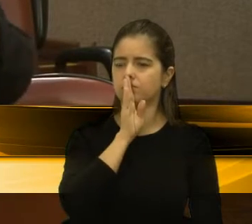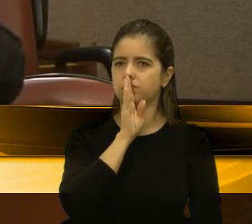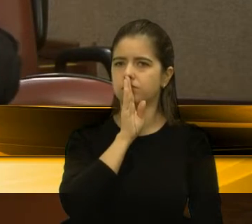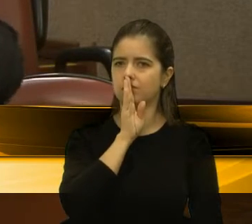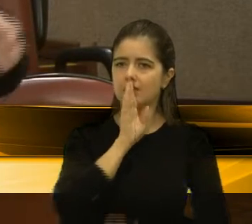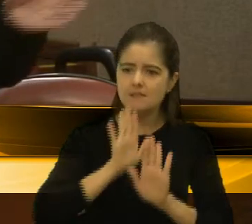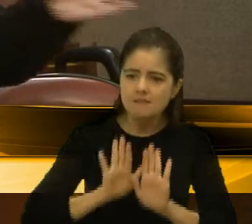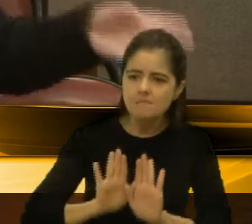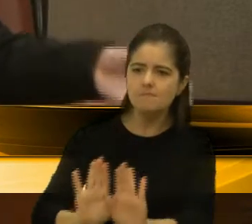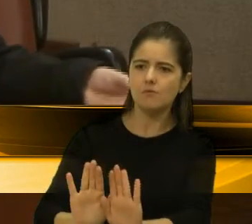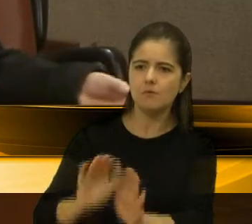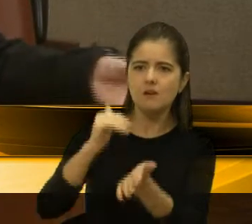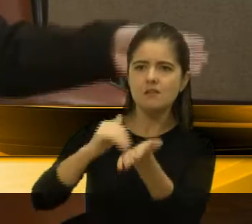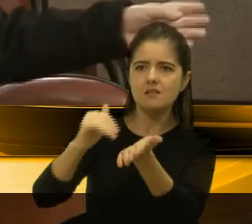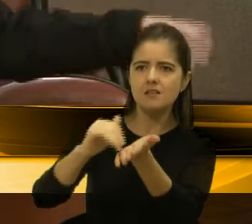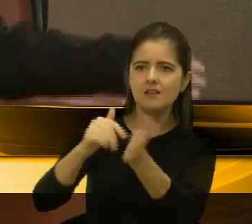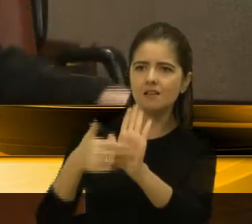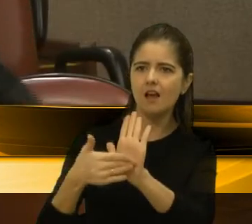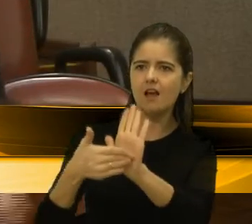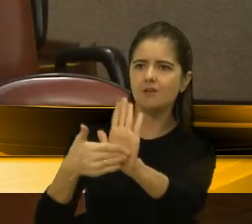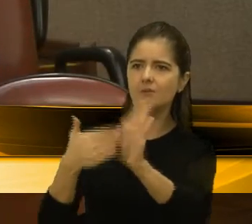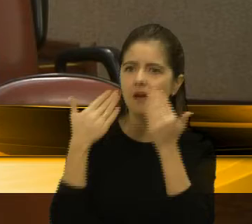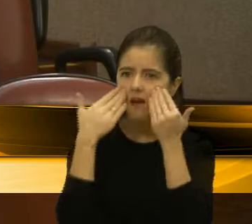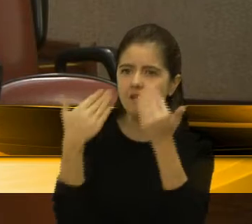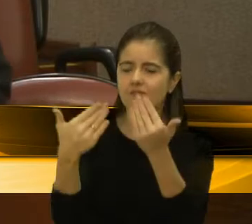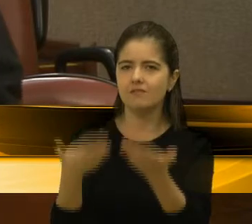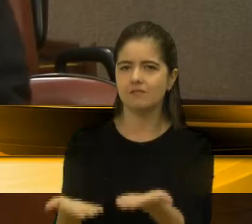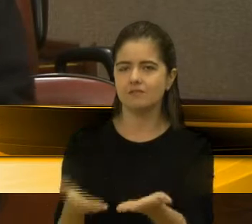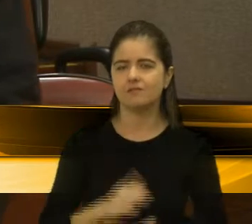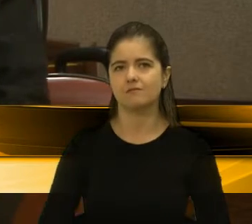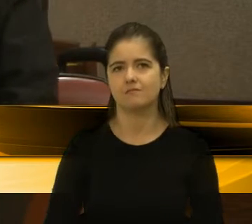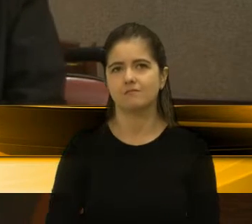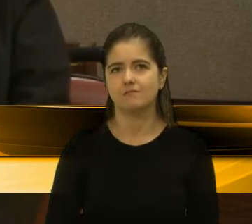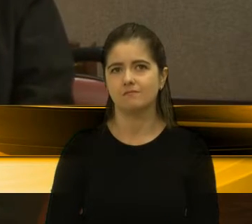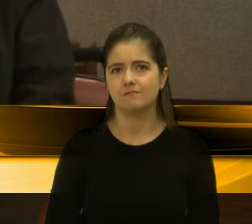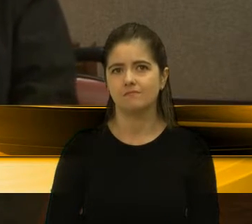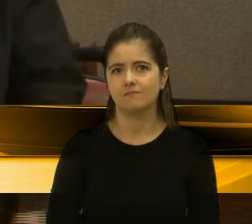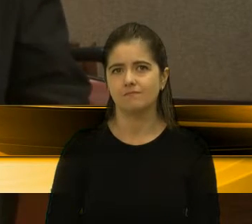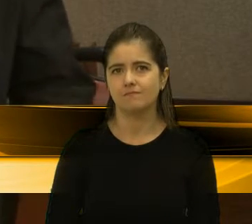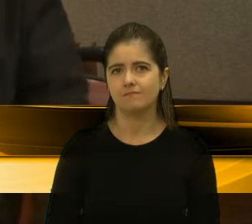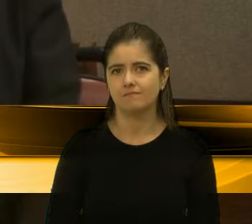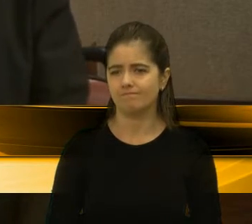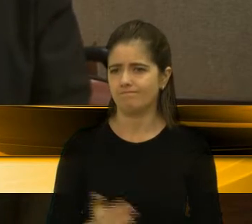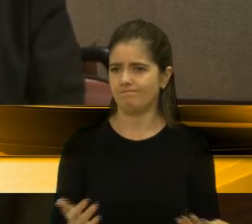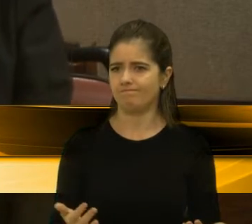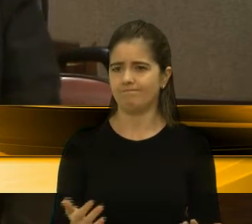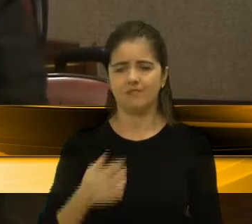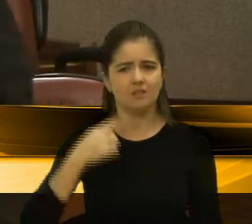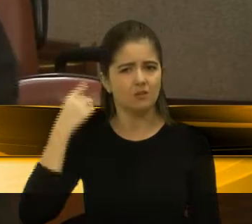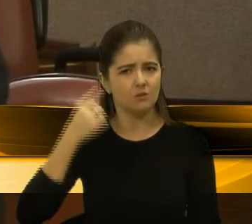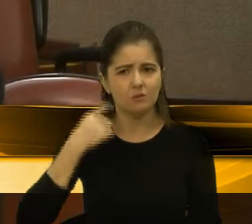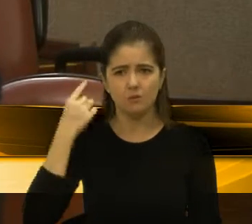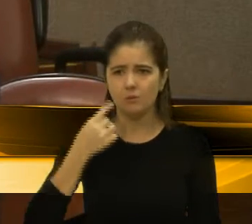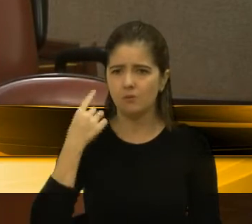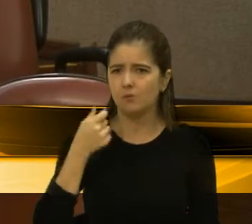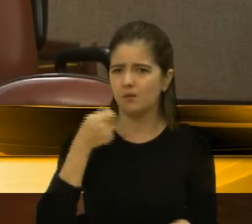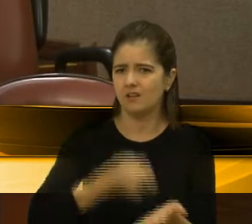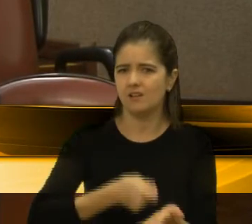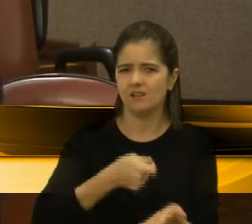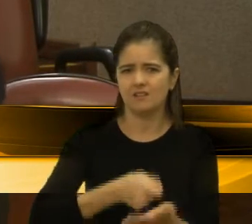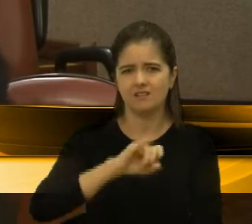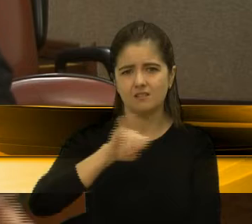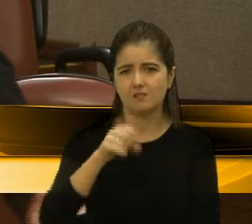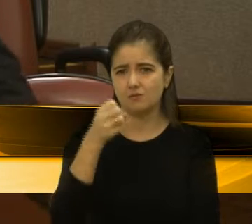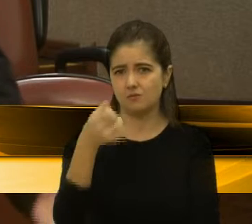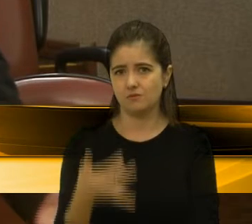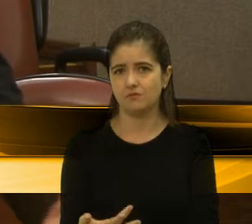posição dos seus secretários, dos vereadores aqui da sua base, uma loucura dessas, de tentar justificar